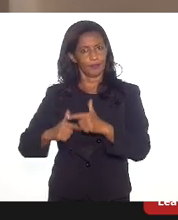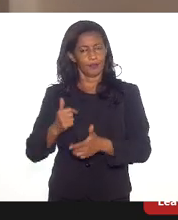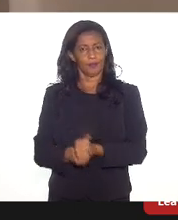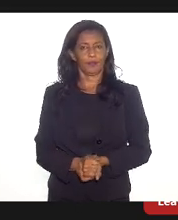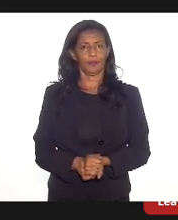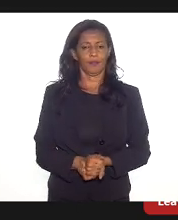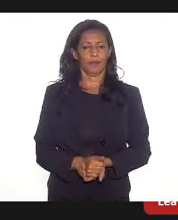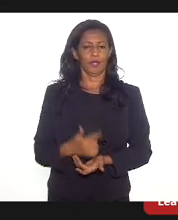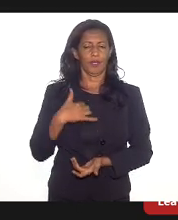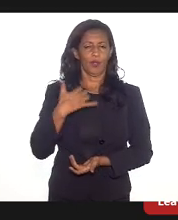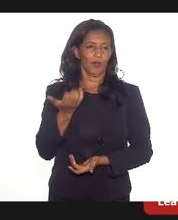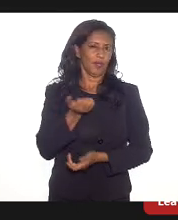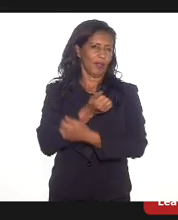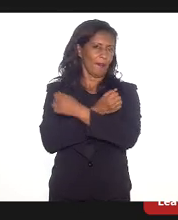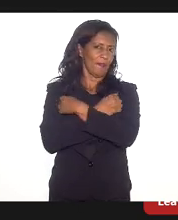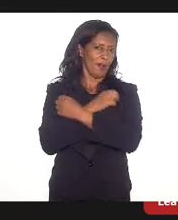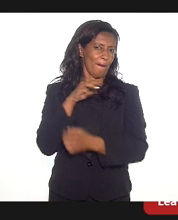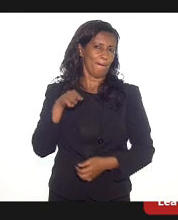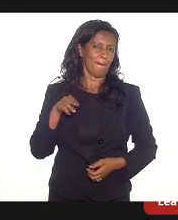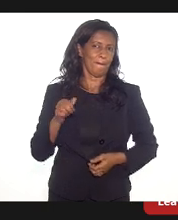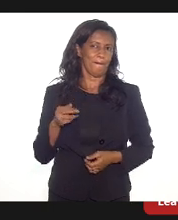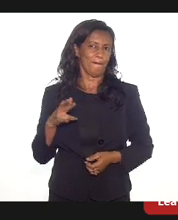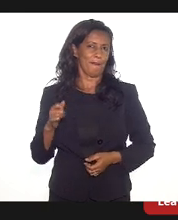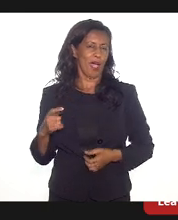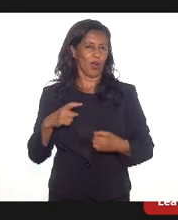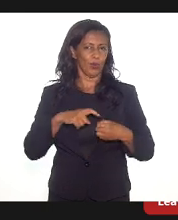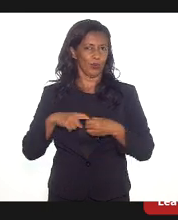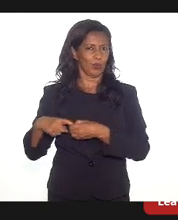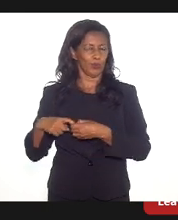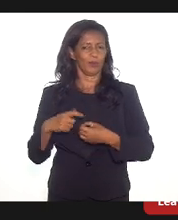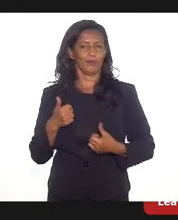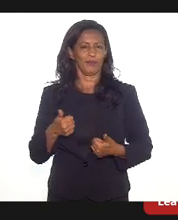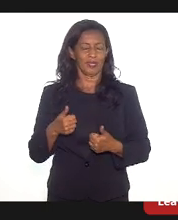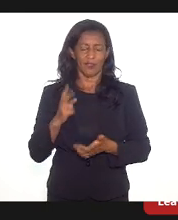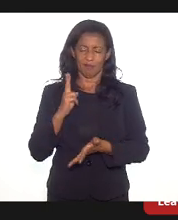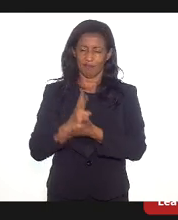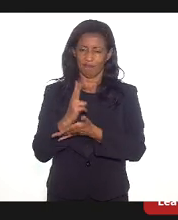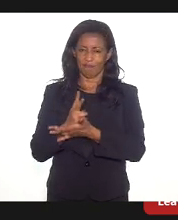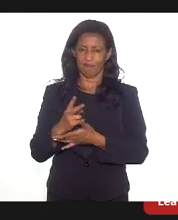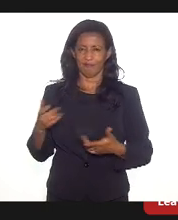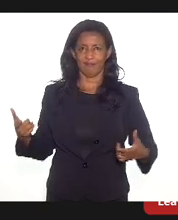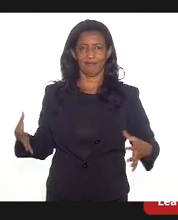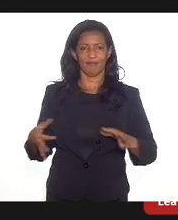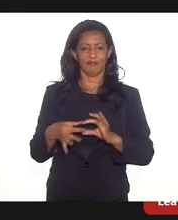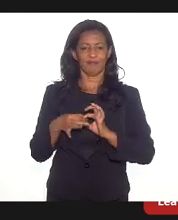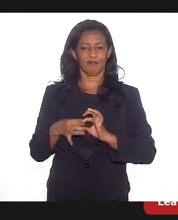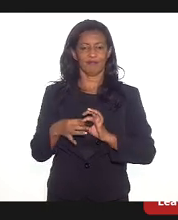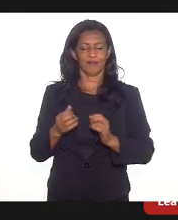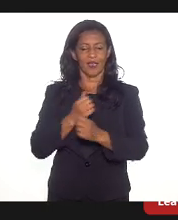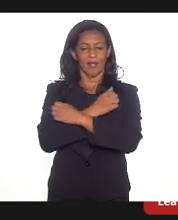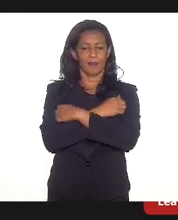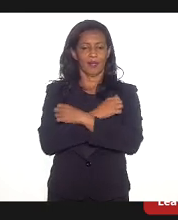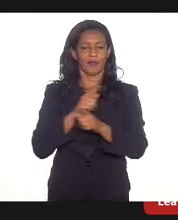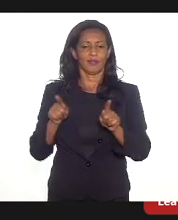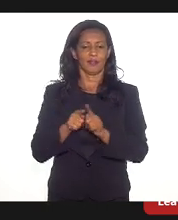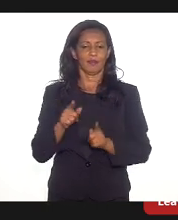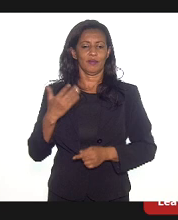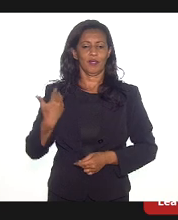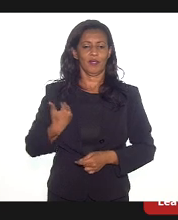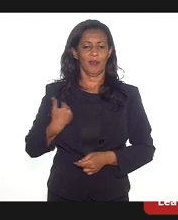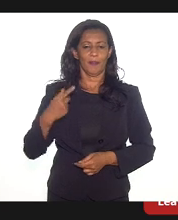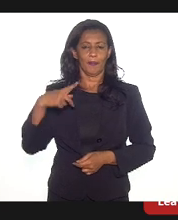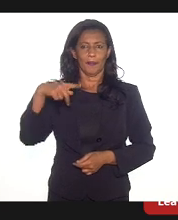Então, quero dar um abraço aí no Mauro Osório, sempre um parceiro, sempre nos ajudando a refletir. Quero também dar um abraço no nosso colega